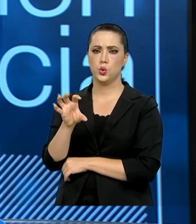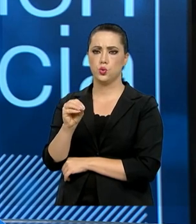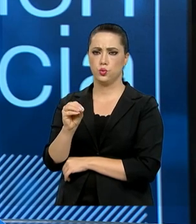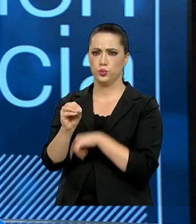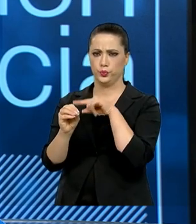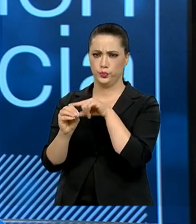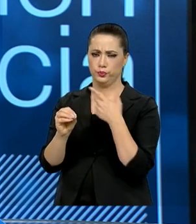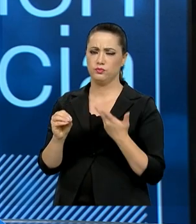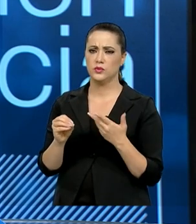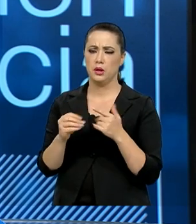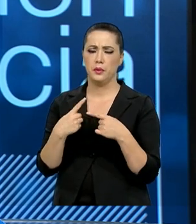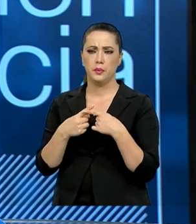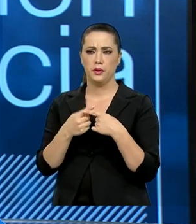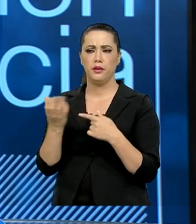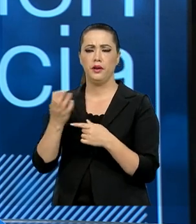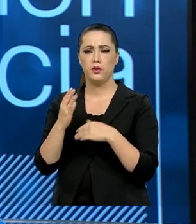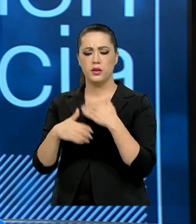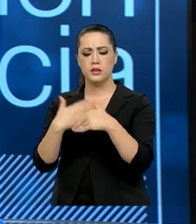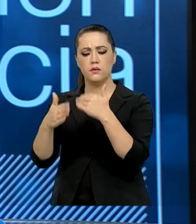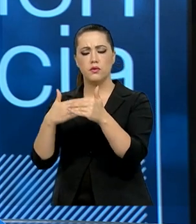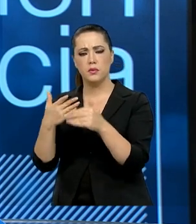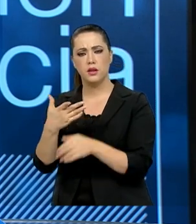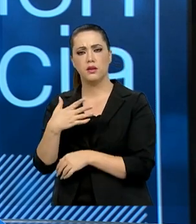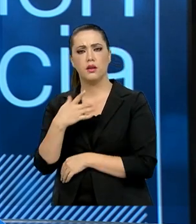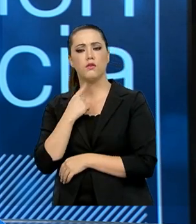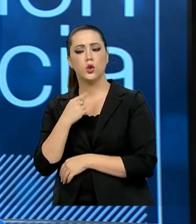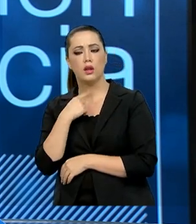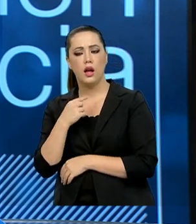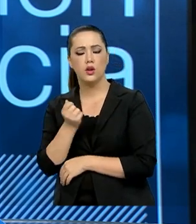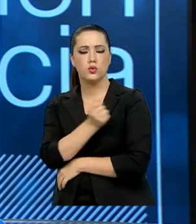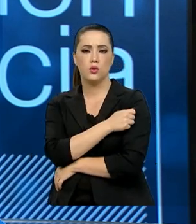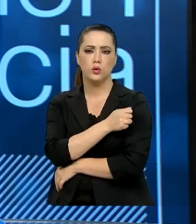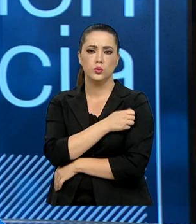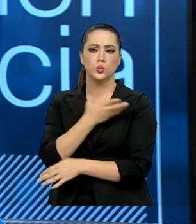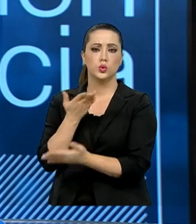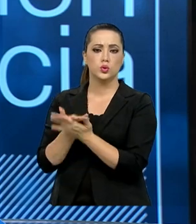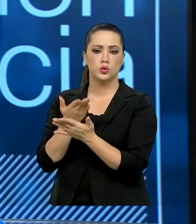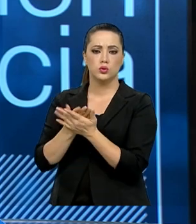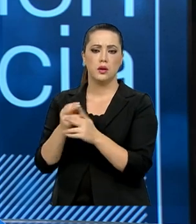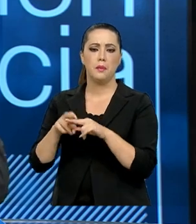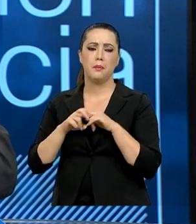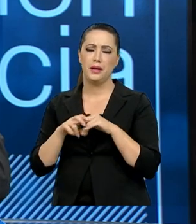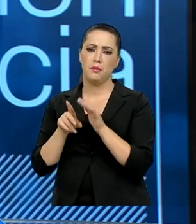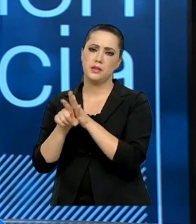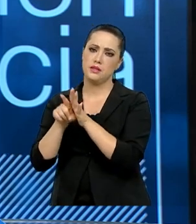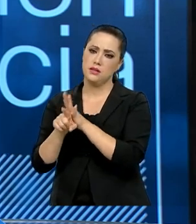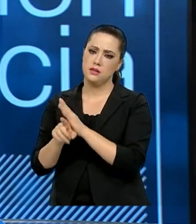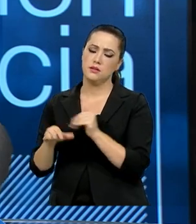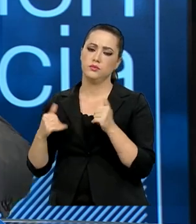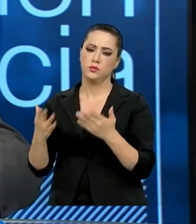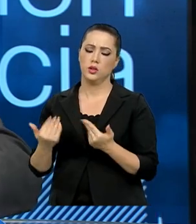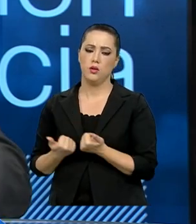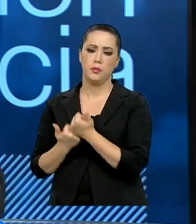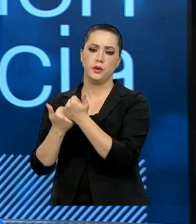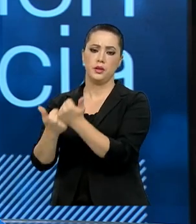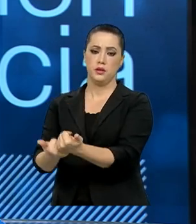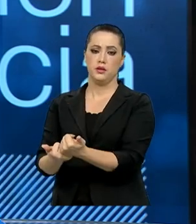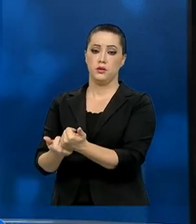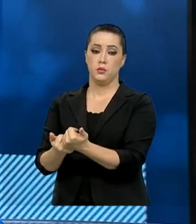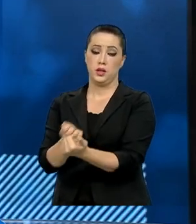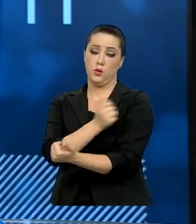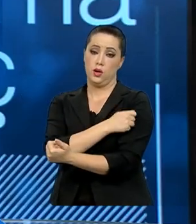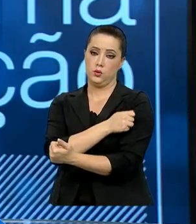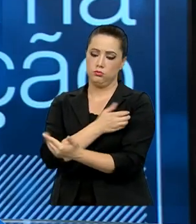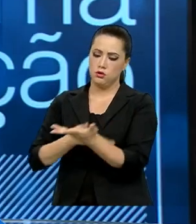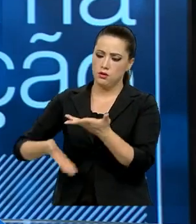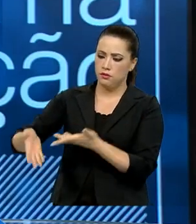desenvolvimento do interesse do aluno, da graduação, pela pesquisa. Ou seja, contribuindo já para que o aluno de graduação